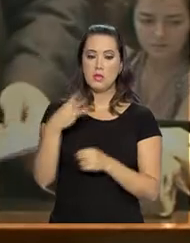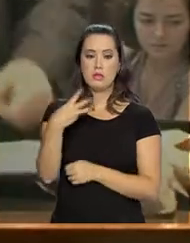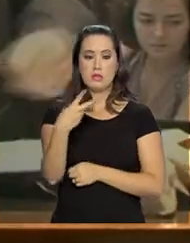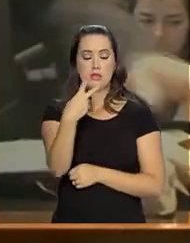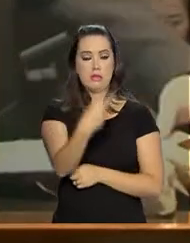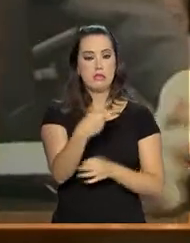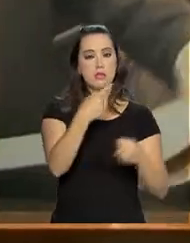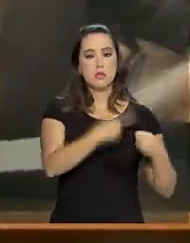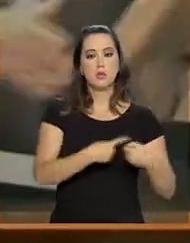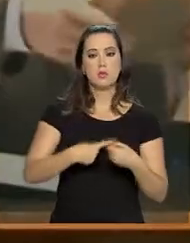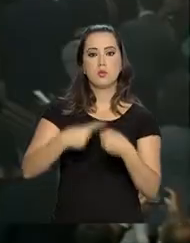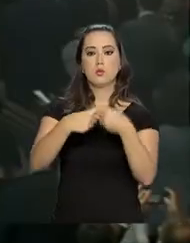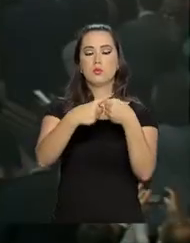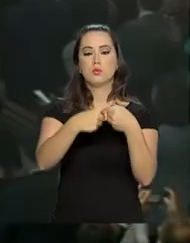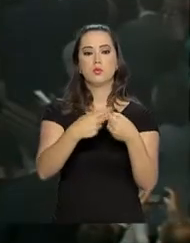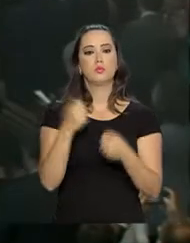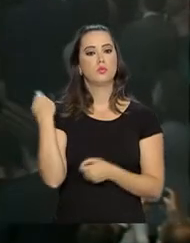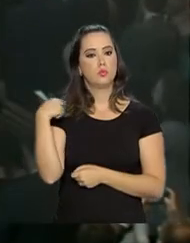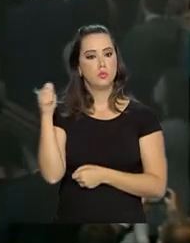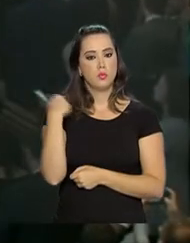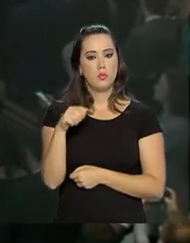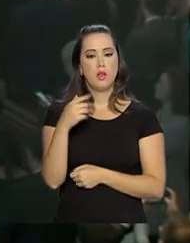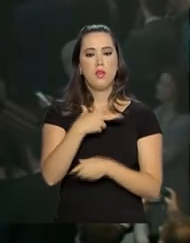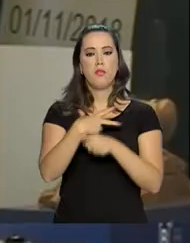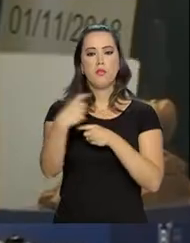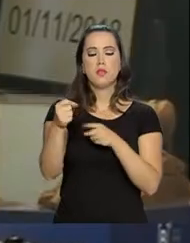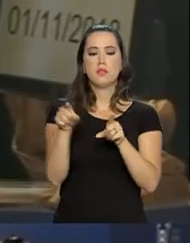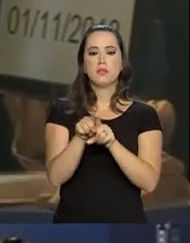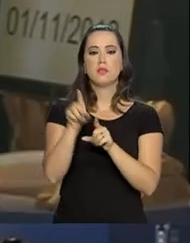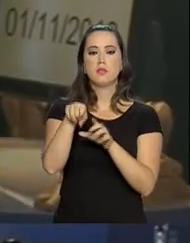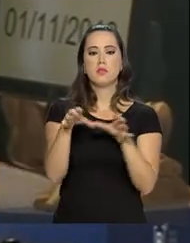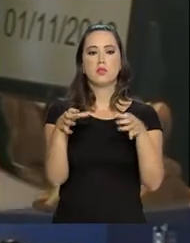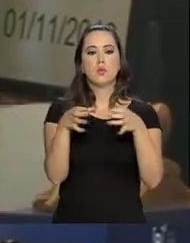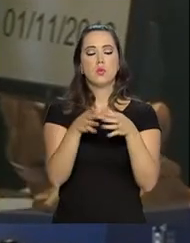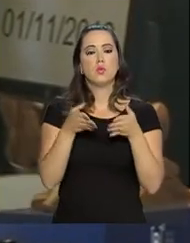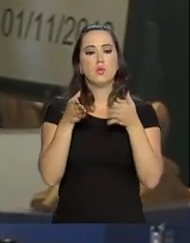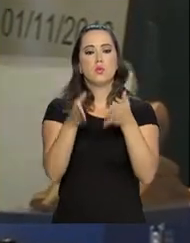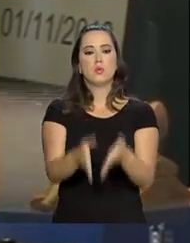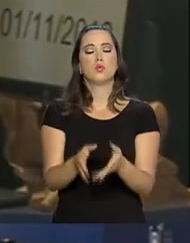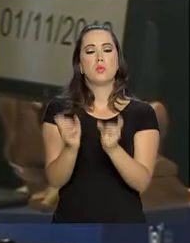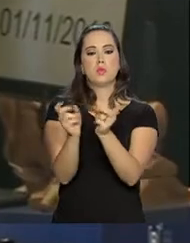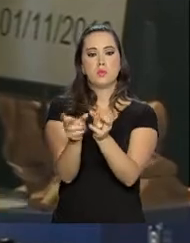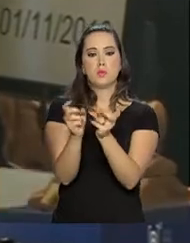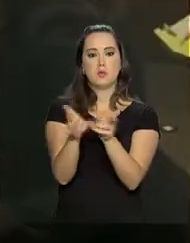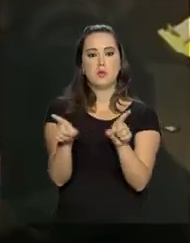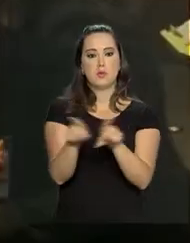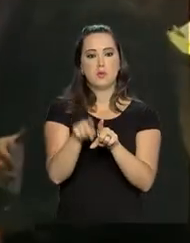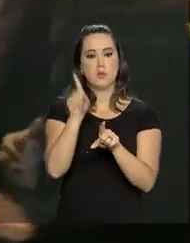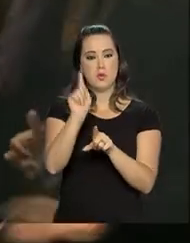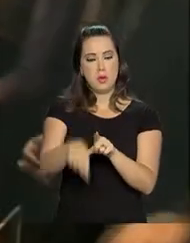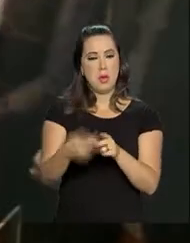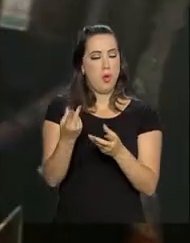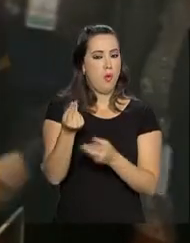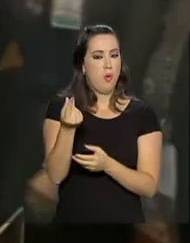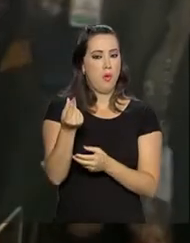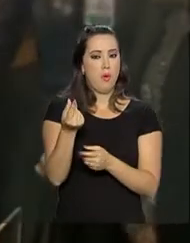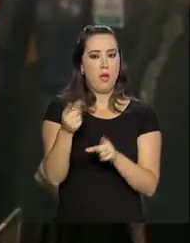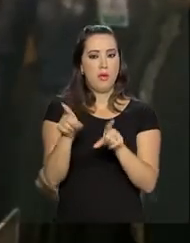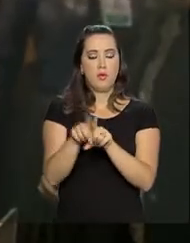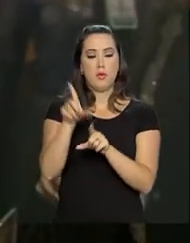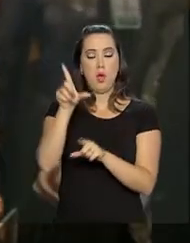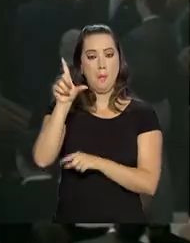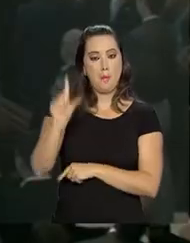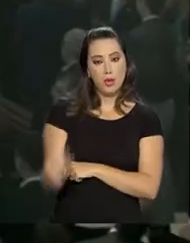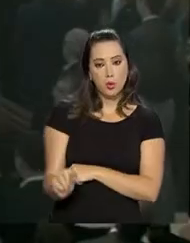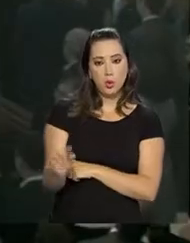32 municípios gaúchos. Quem venceu foi a Companhia de Participações em Concessões, que ofereceu a maior tarifa,